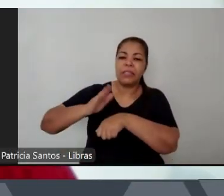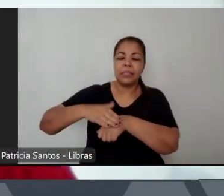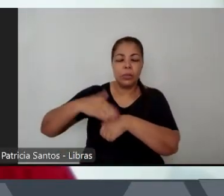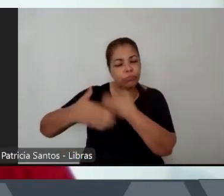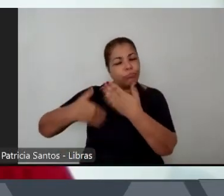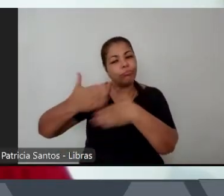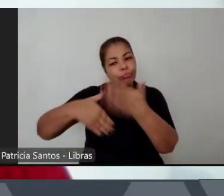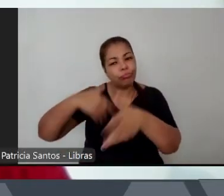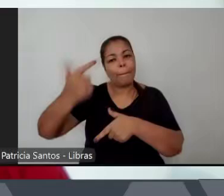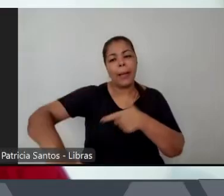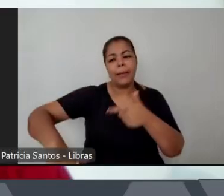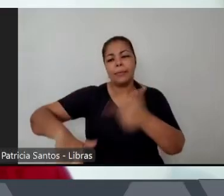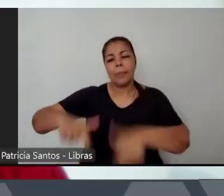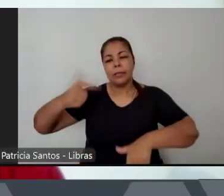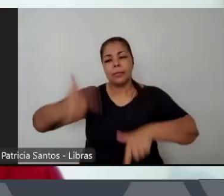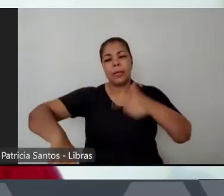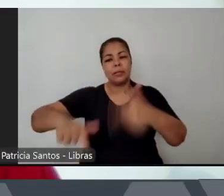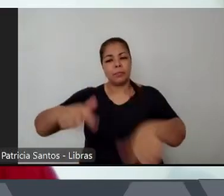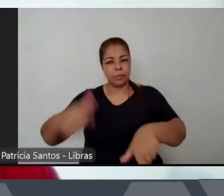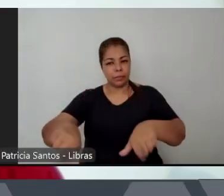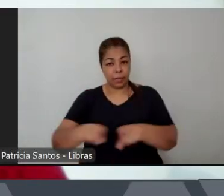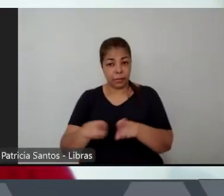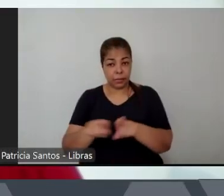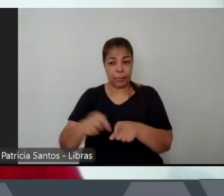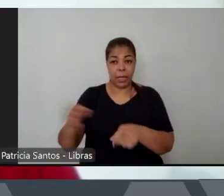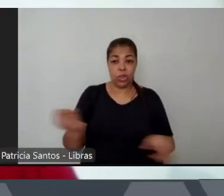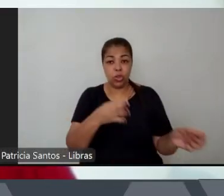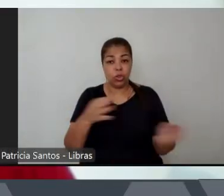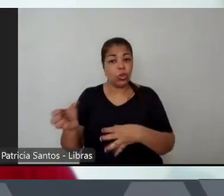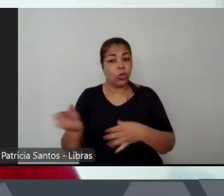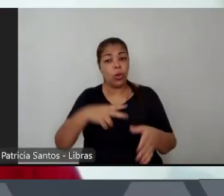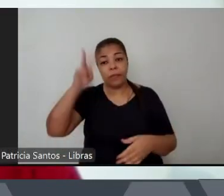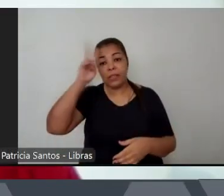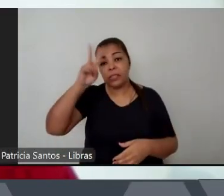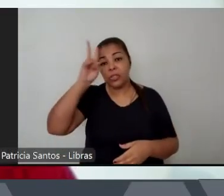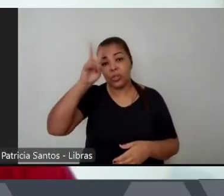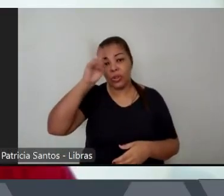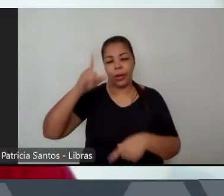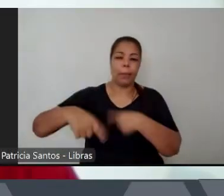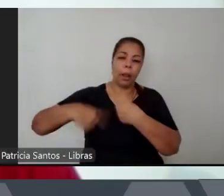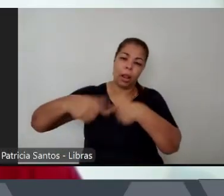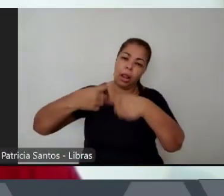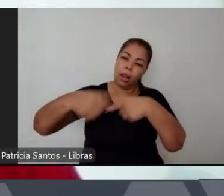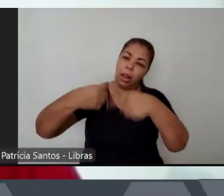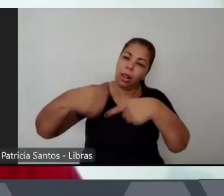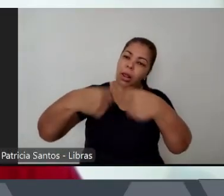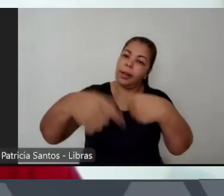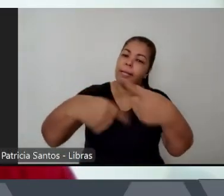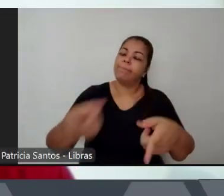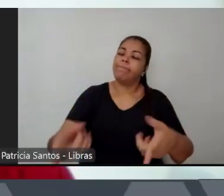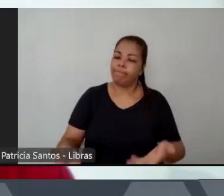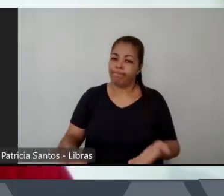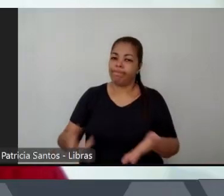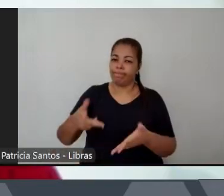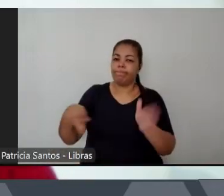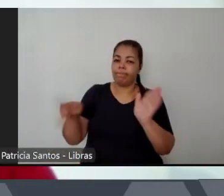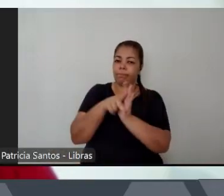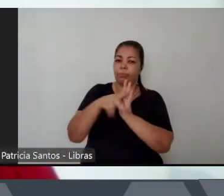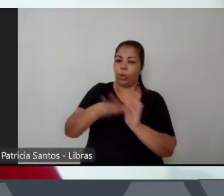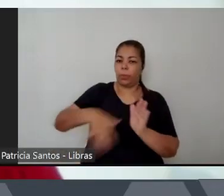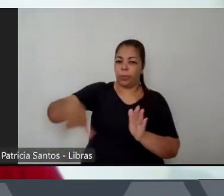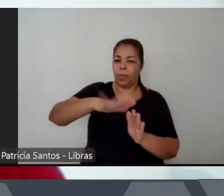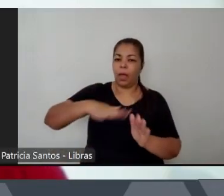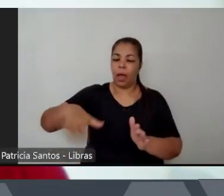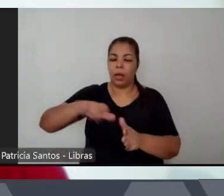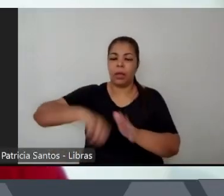e novas histórias com o passar do tempo eu acho que vale a pena